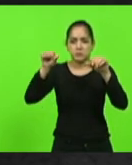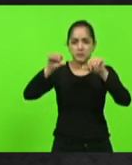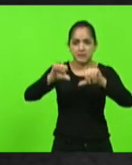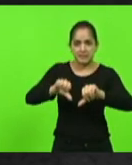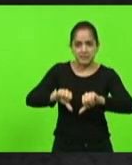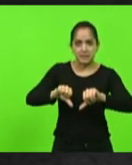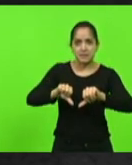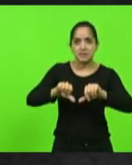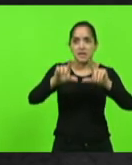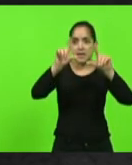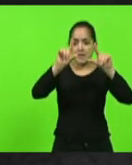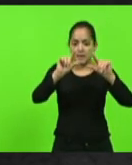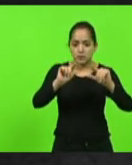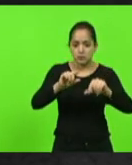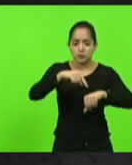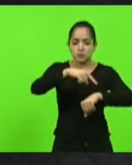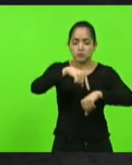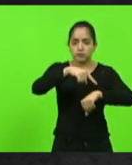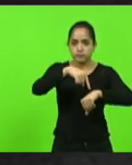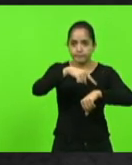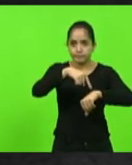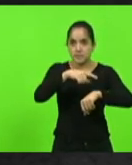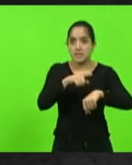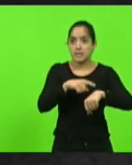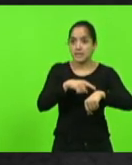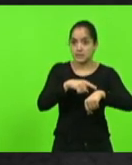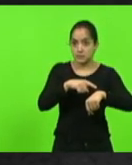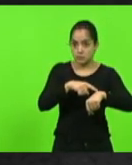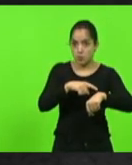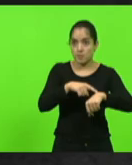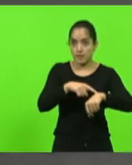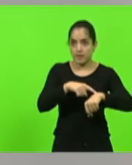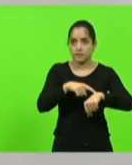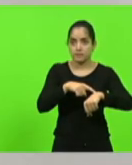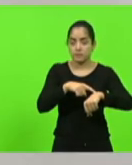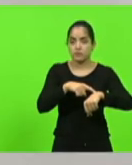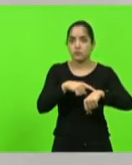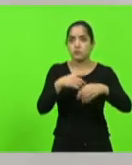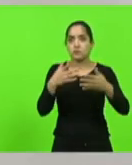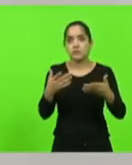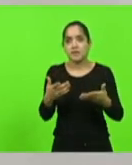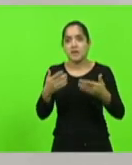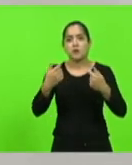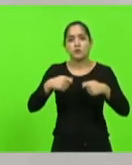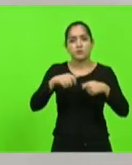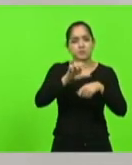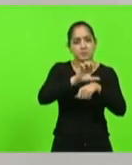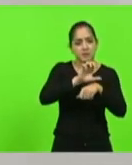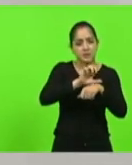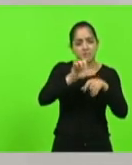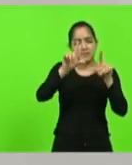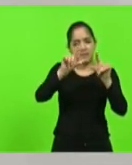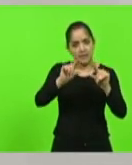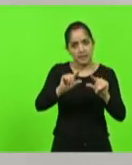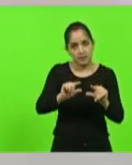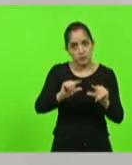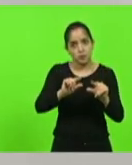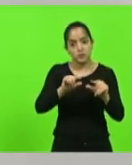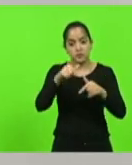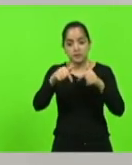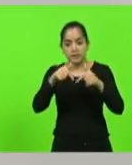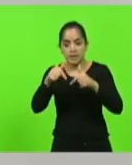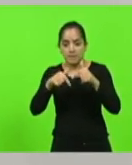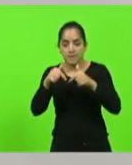redução de jornada nesses momentos de pior momento do Estado, onde o Estado precisa reduzir o seu serviço para